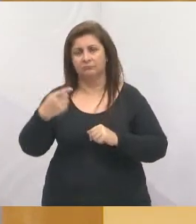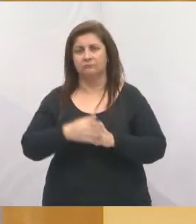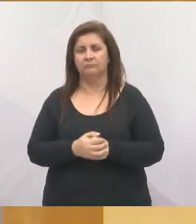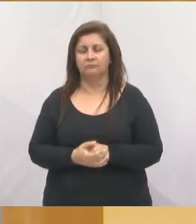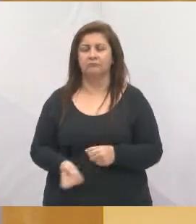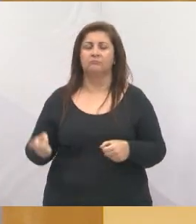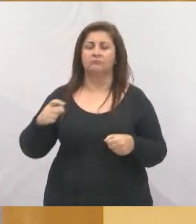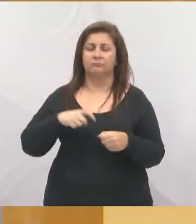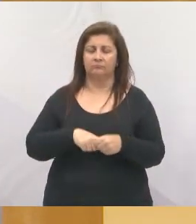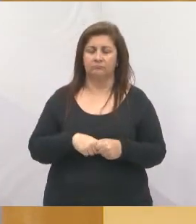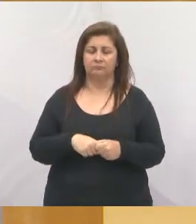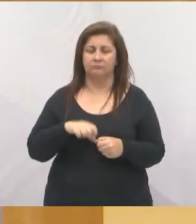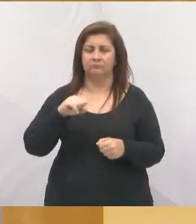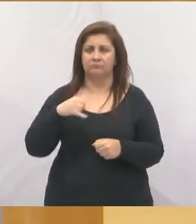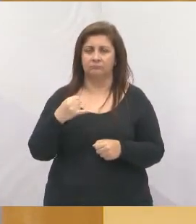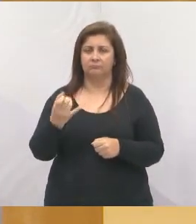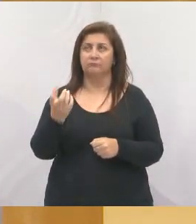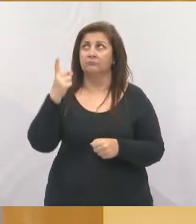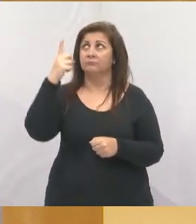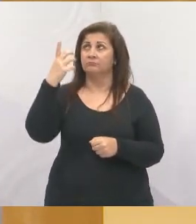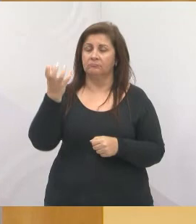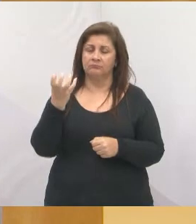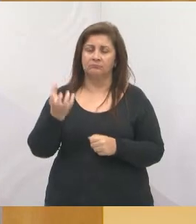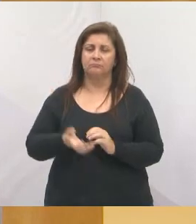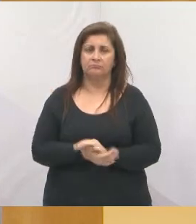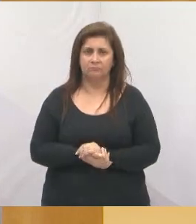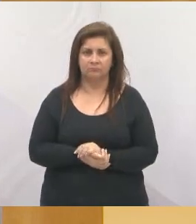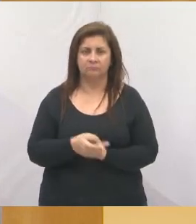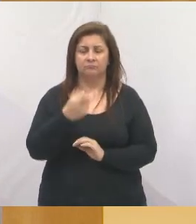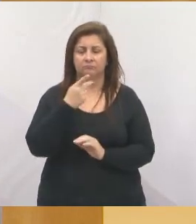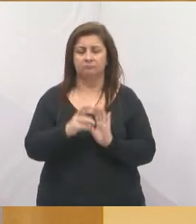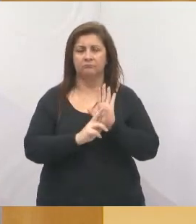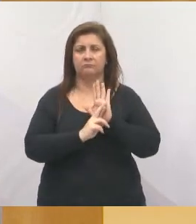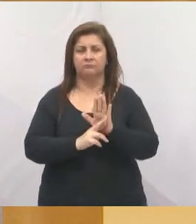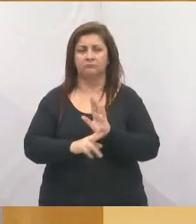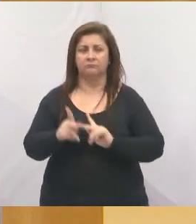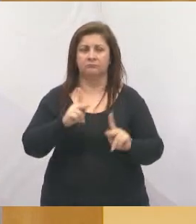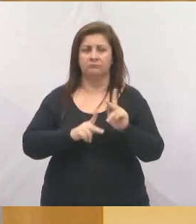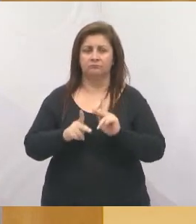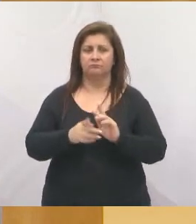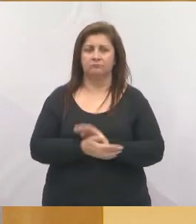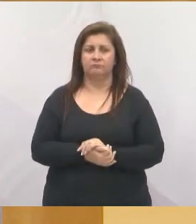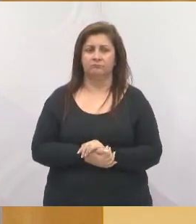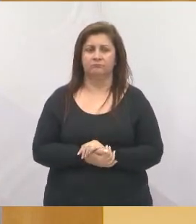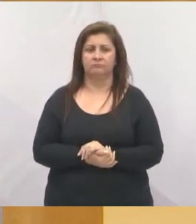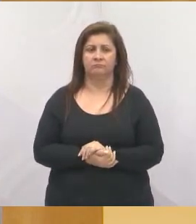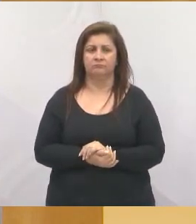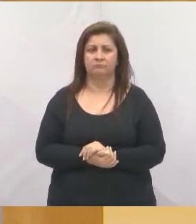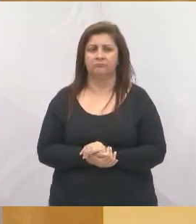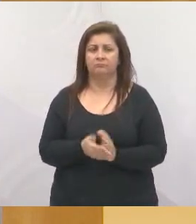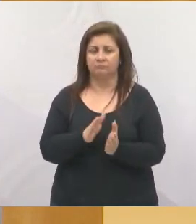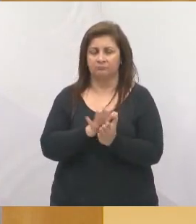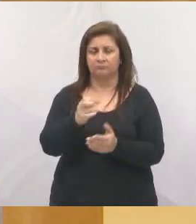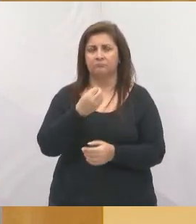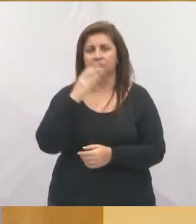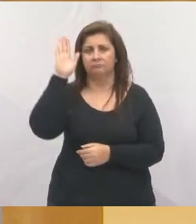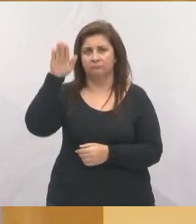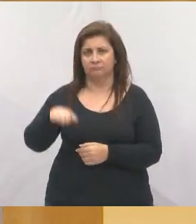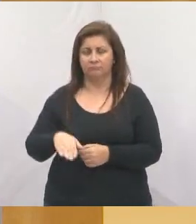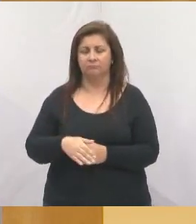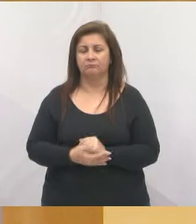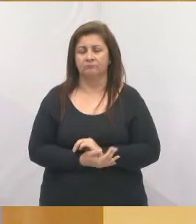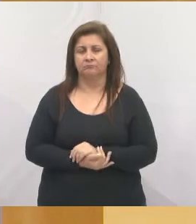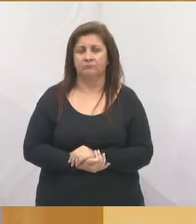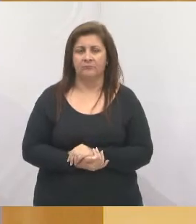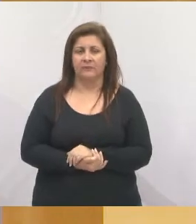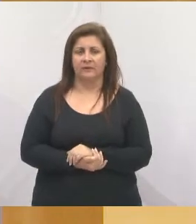novamente, se Deus nos permitir, para que a gente possa falar em nome do povo e da população da nossa cidade de Jacareí. Um boa tarde a todos e fiquem